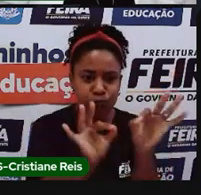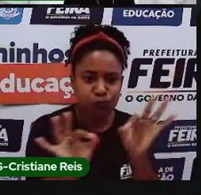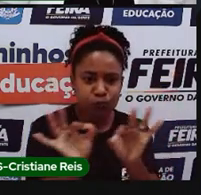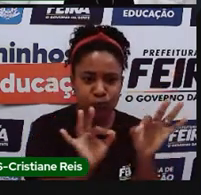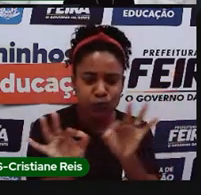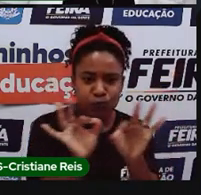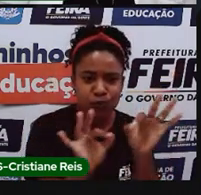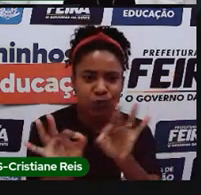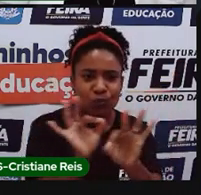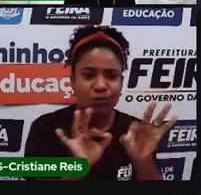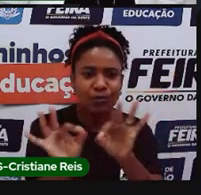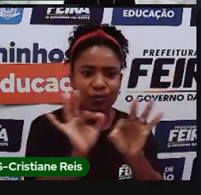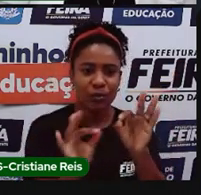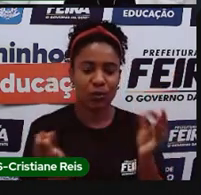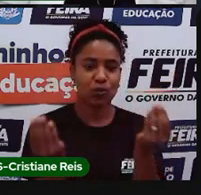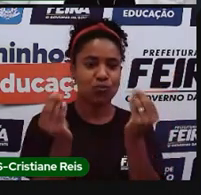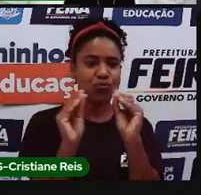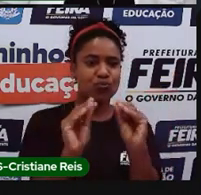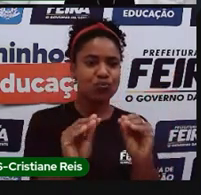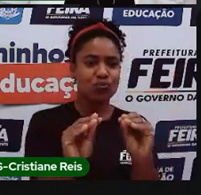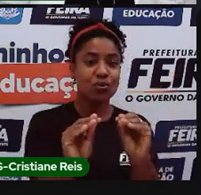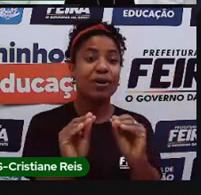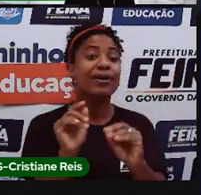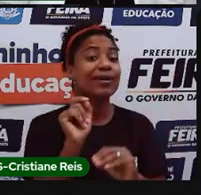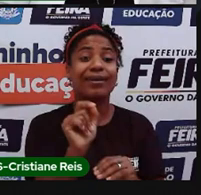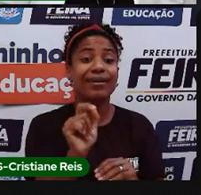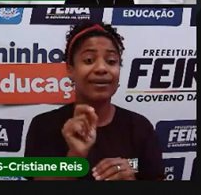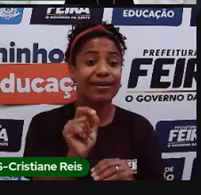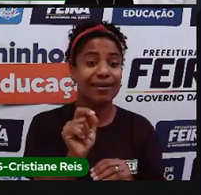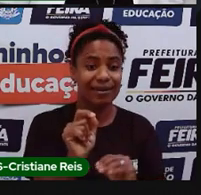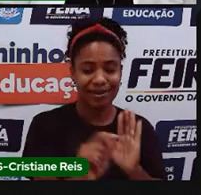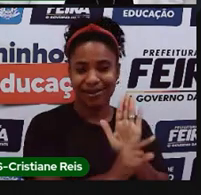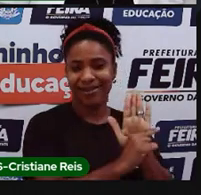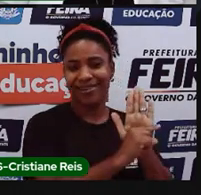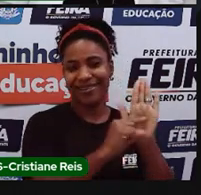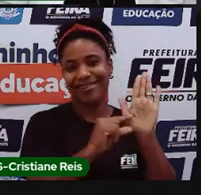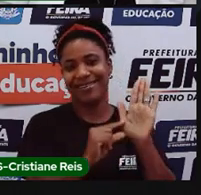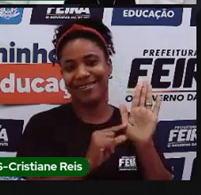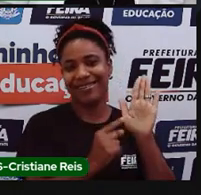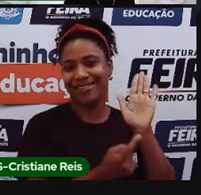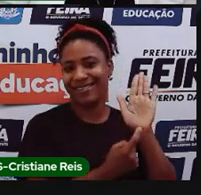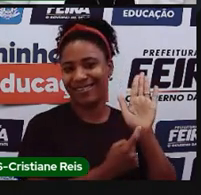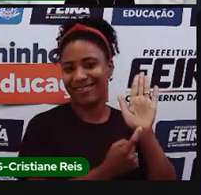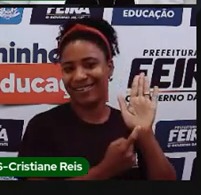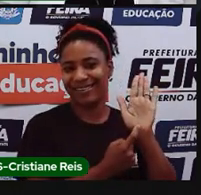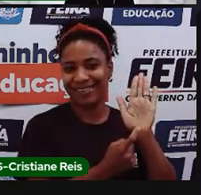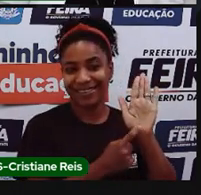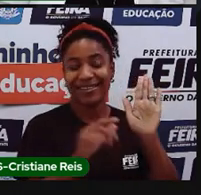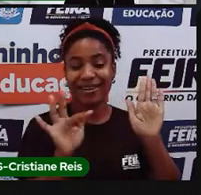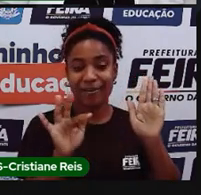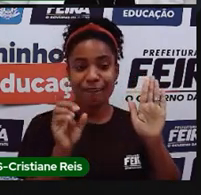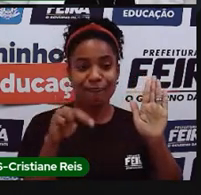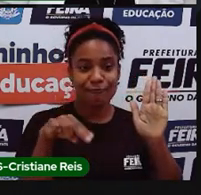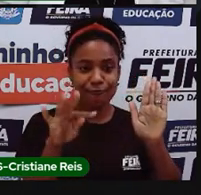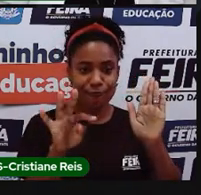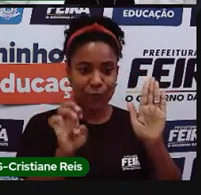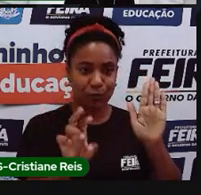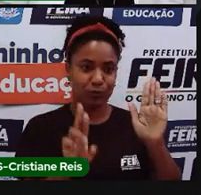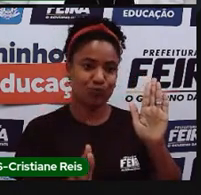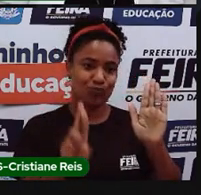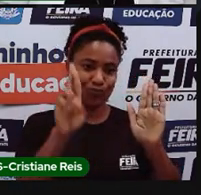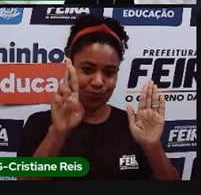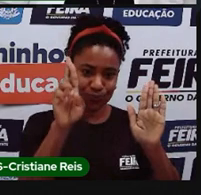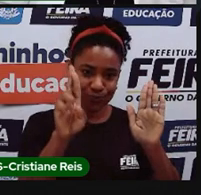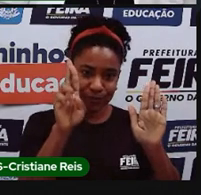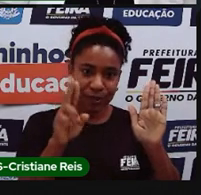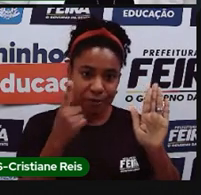transformou nesse, nessa representação gráfica que eu tenho aí. Então, neste caso aqui, ele tem aqui